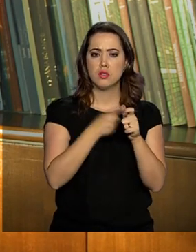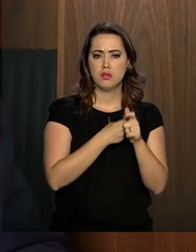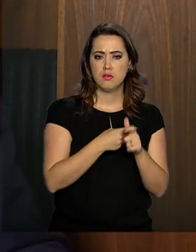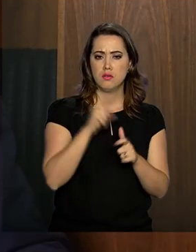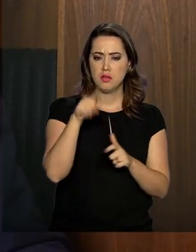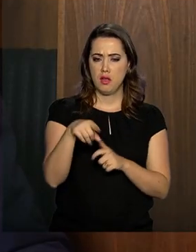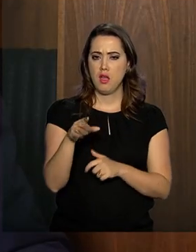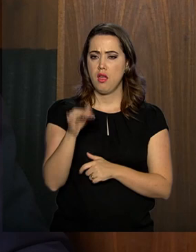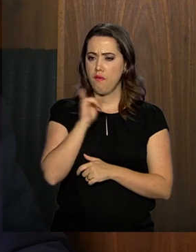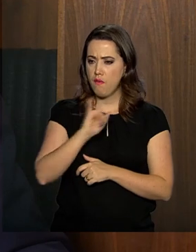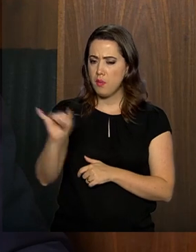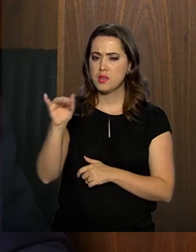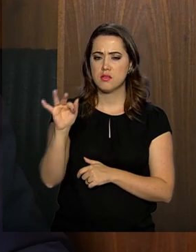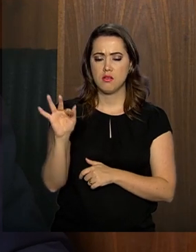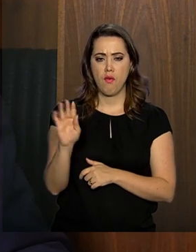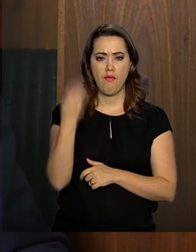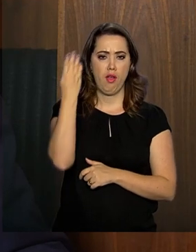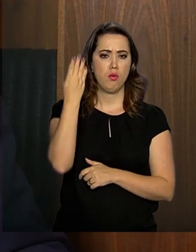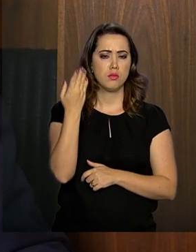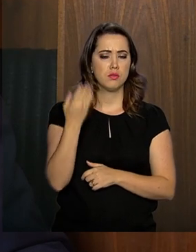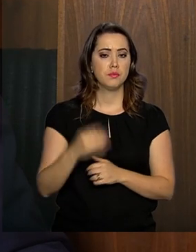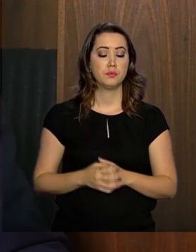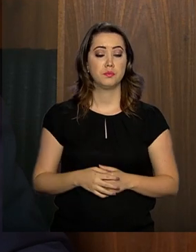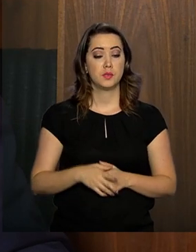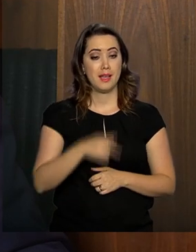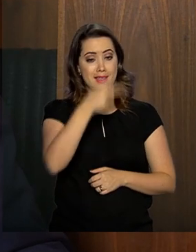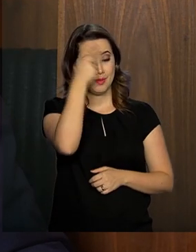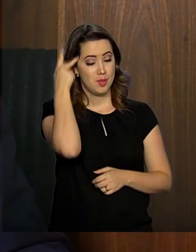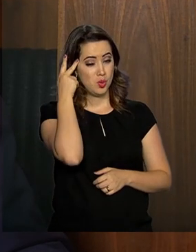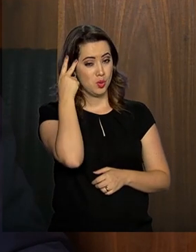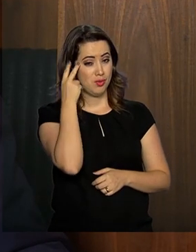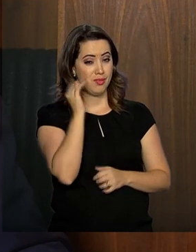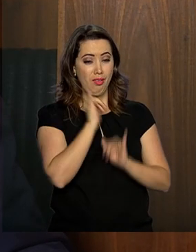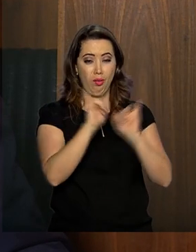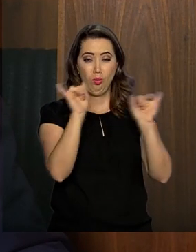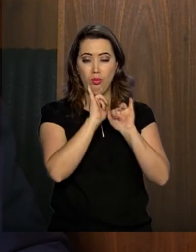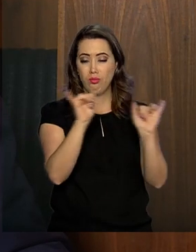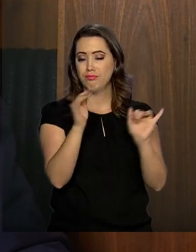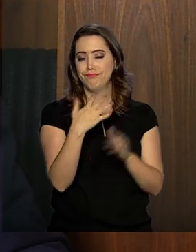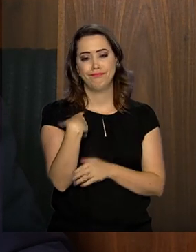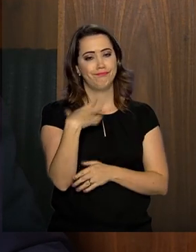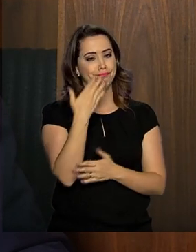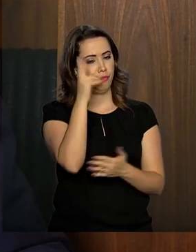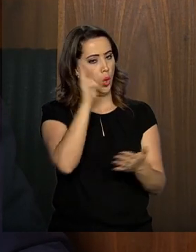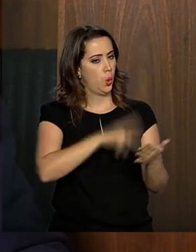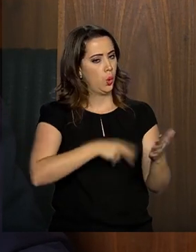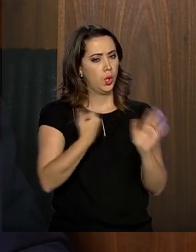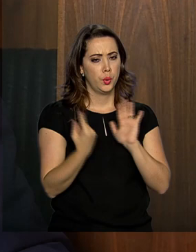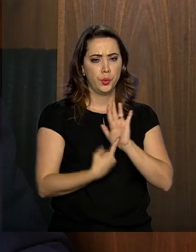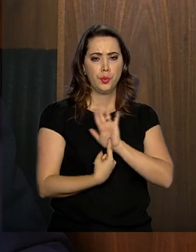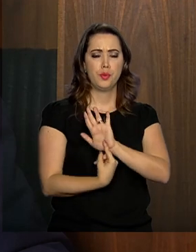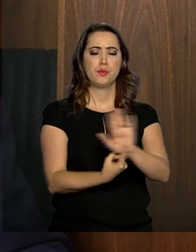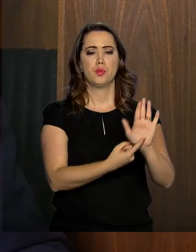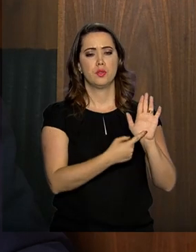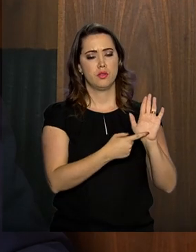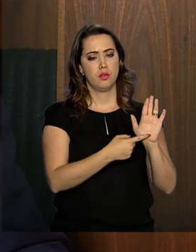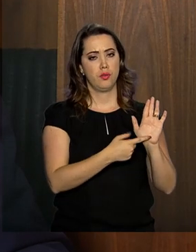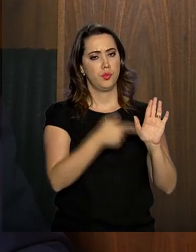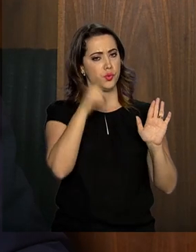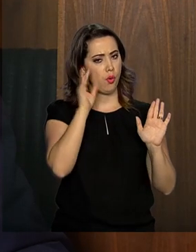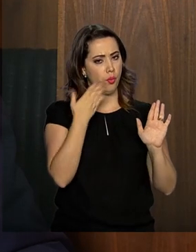news? Eu acho que as pessoas que estão divulgando isso não leram ainda o que nós apresentamos ontem à sociedade brasileira.